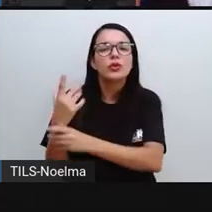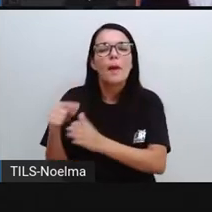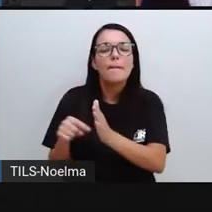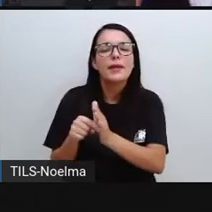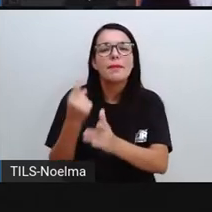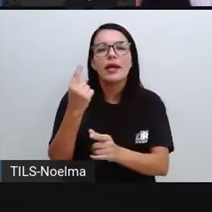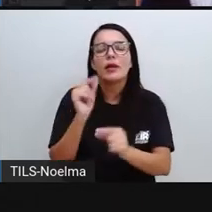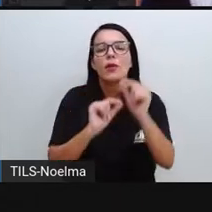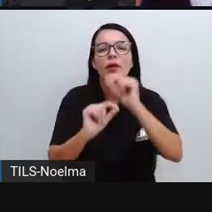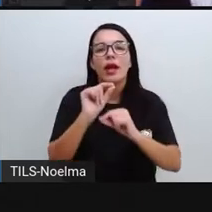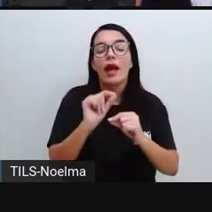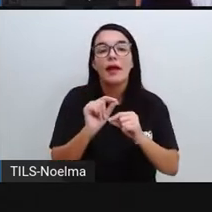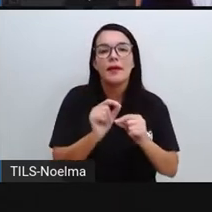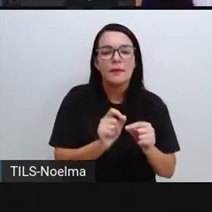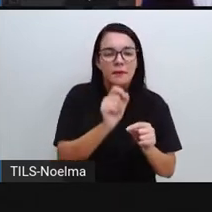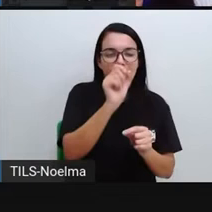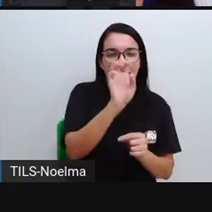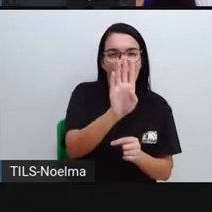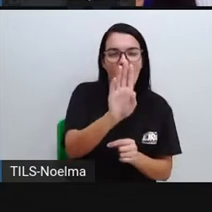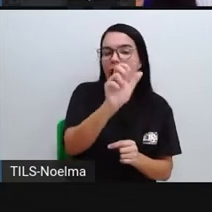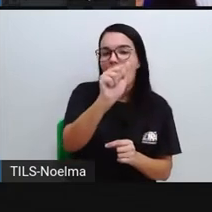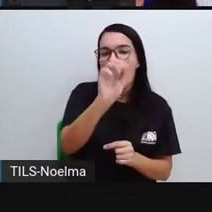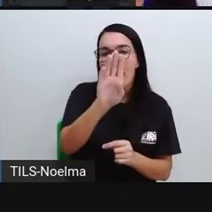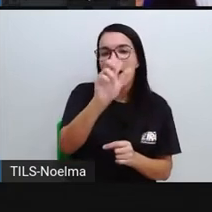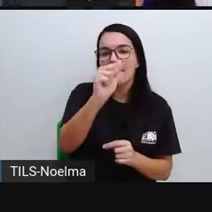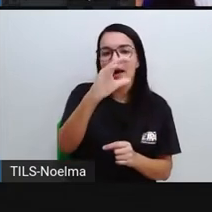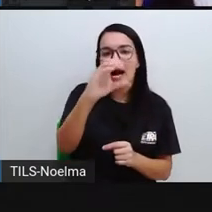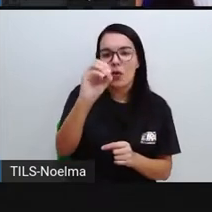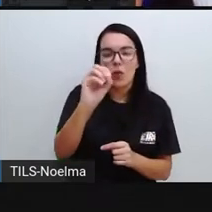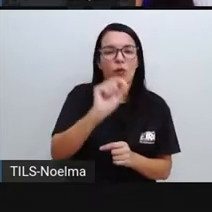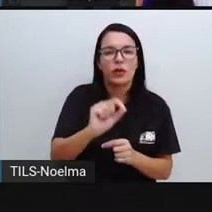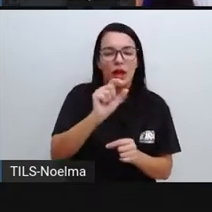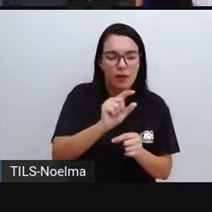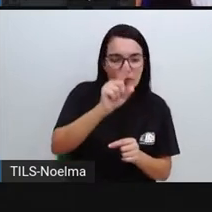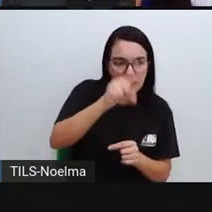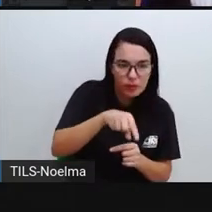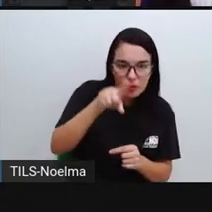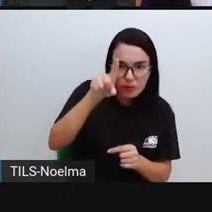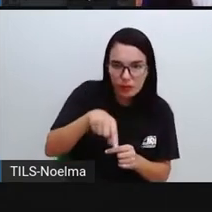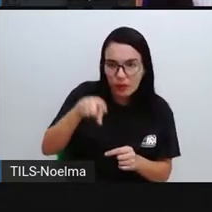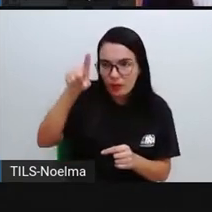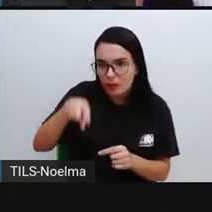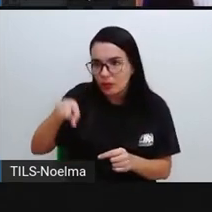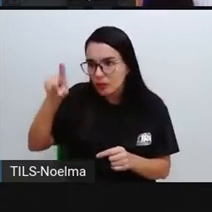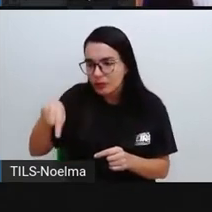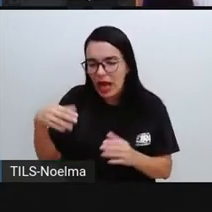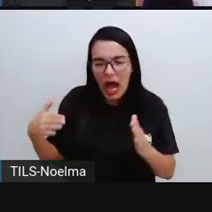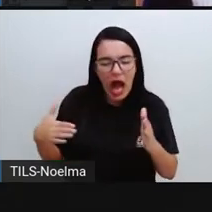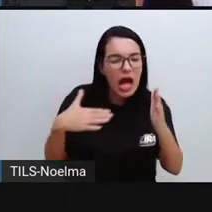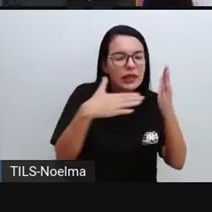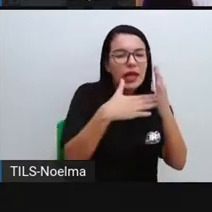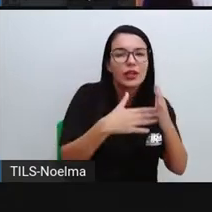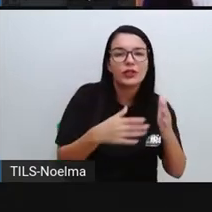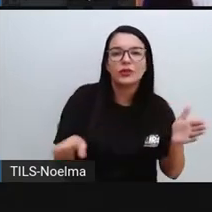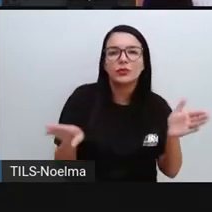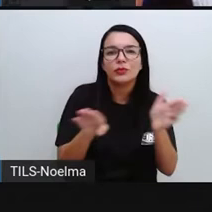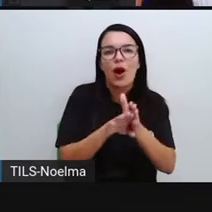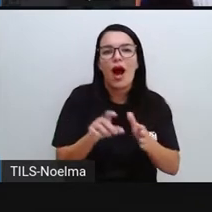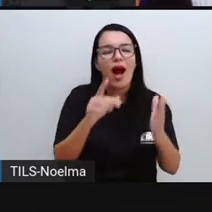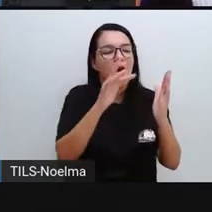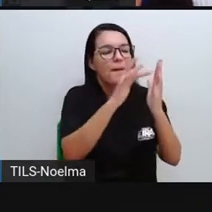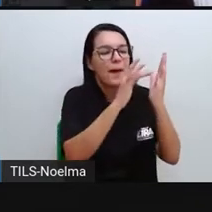ábaco, né? Que era o objeto utilizado para se realizar a contagem. Até a gente chegar à calculadora.